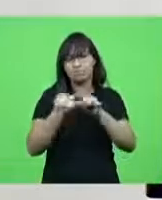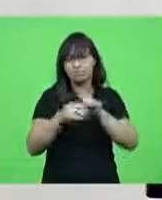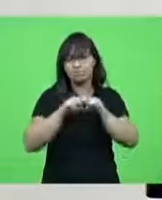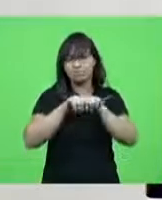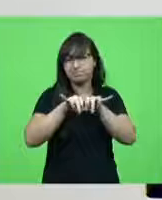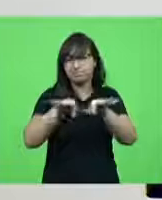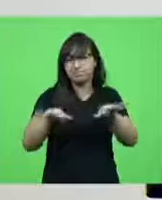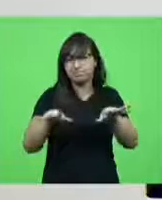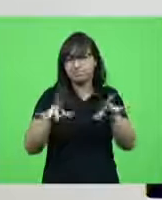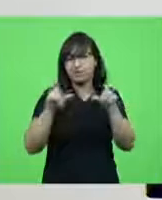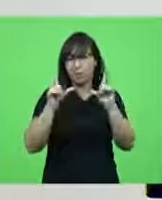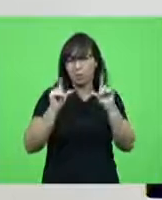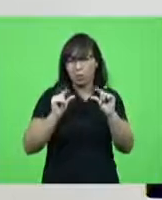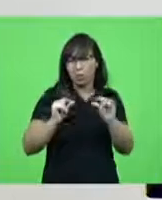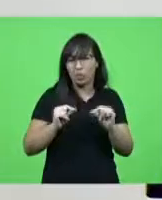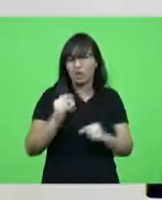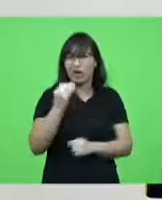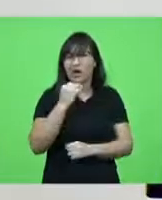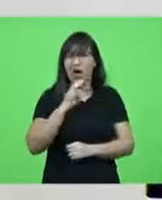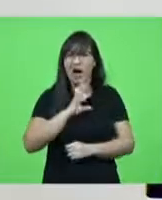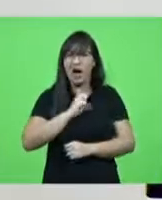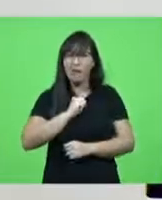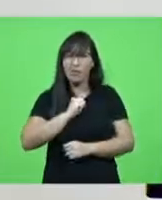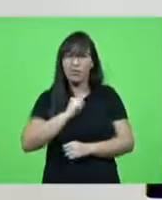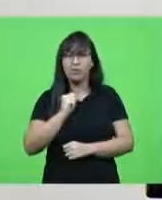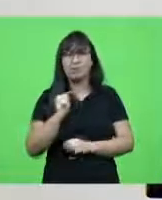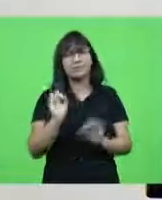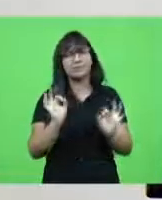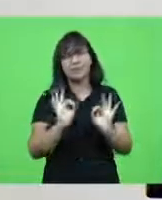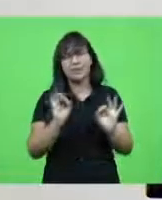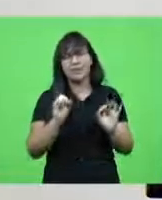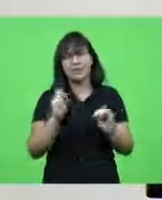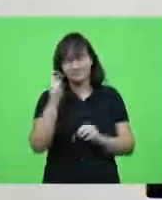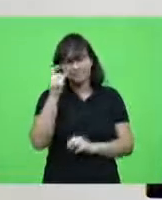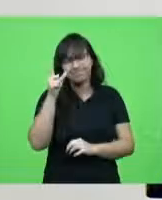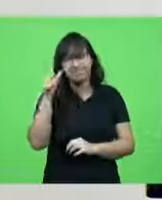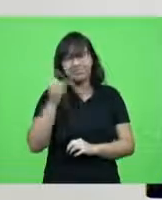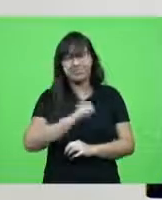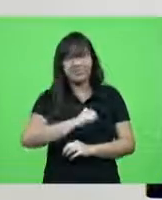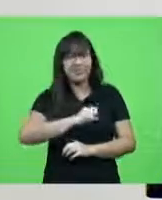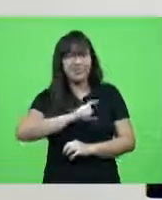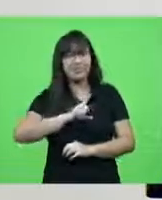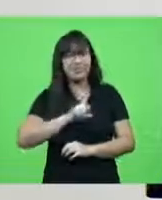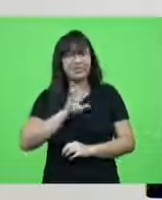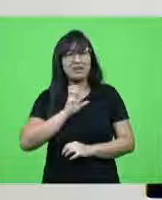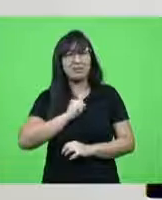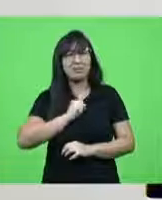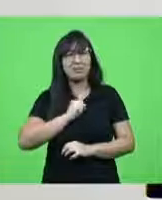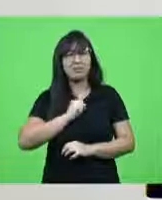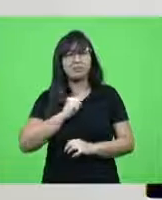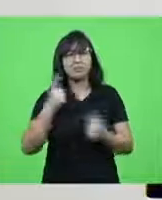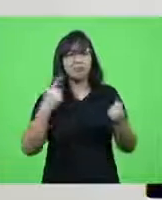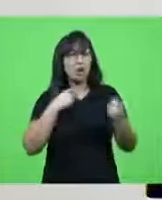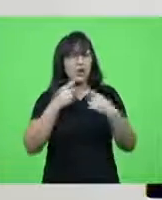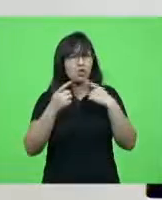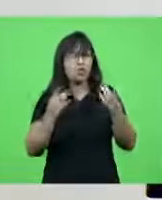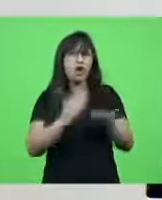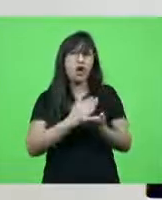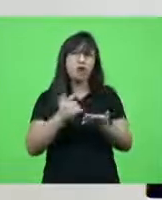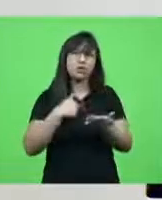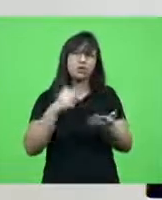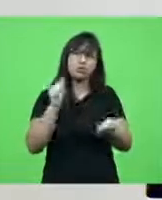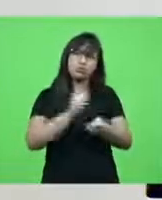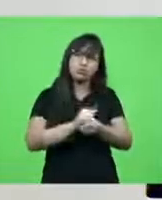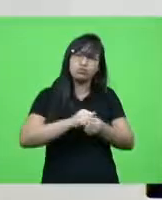esfrie o amor no nosso coração que a gente entre todas as lutas que aqui levantamos né estou aqui pelejando junto as